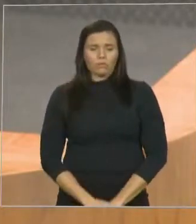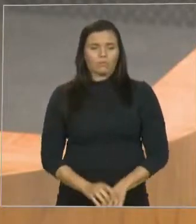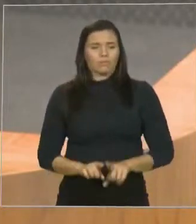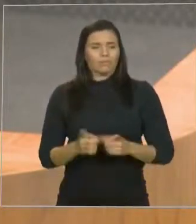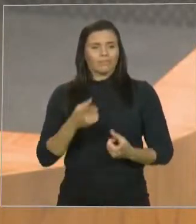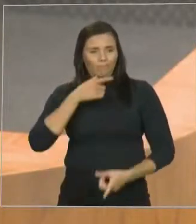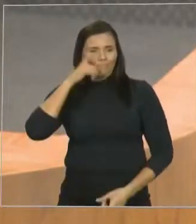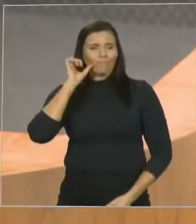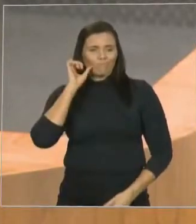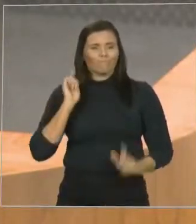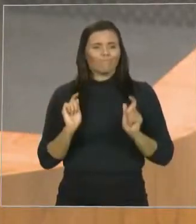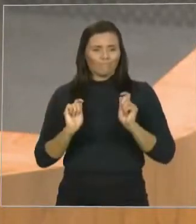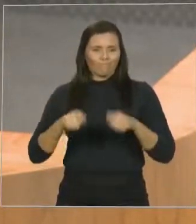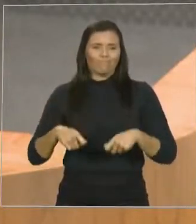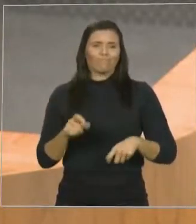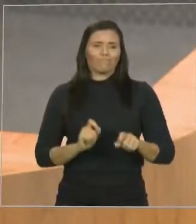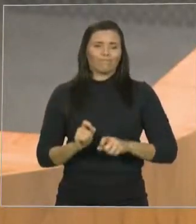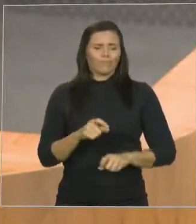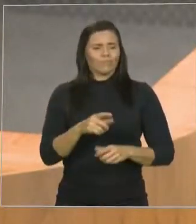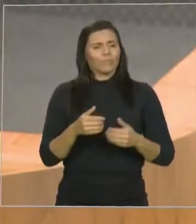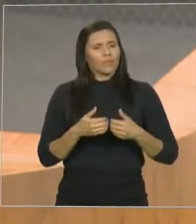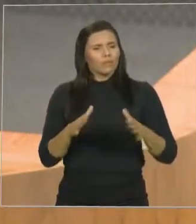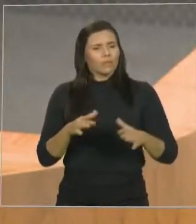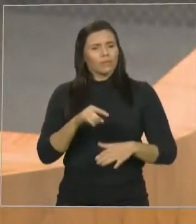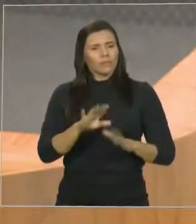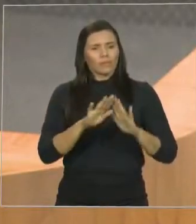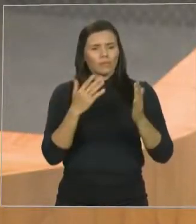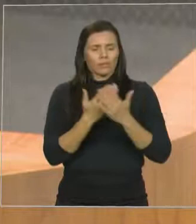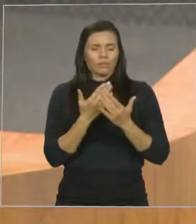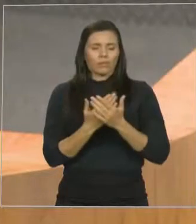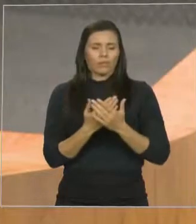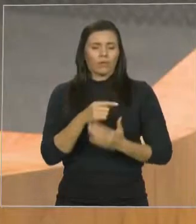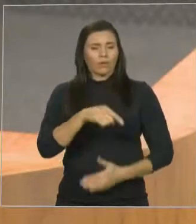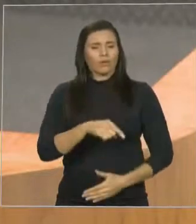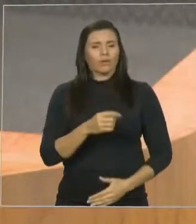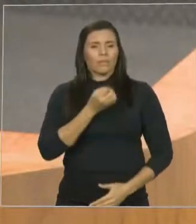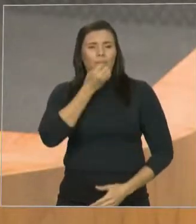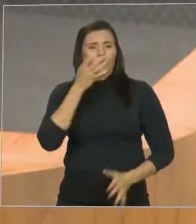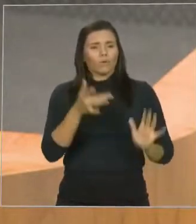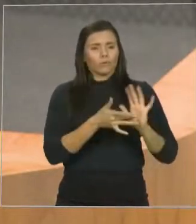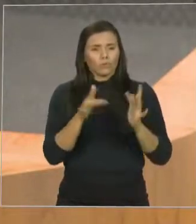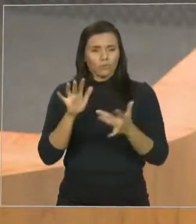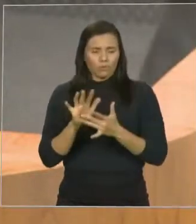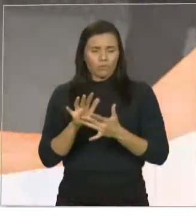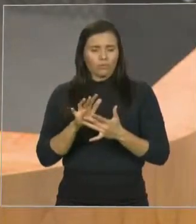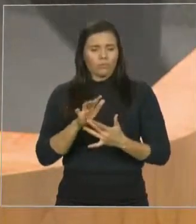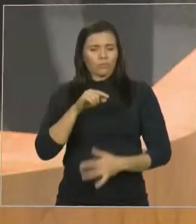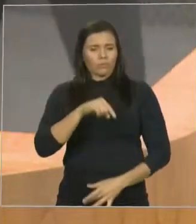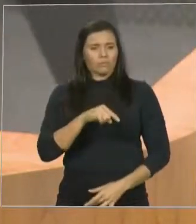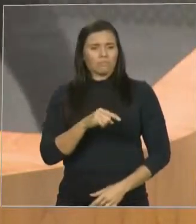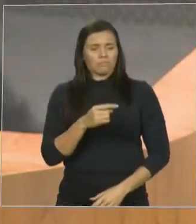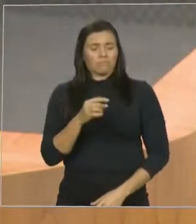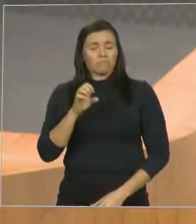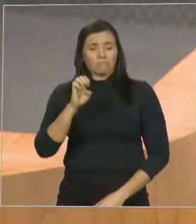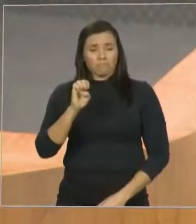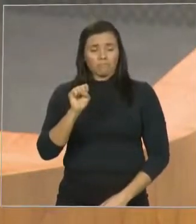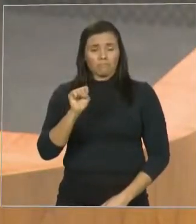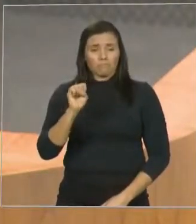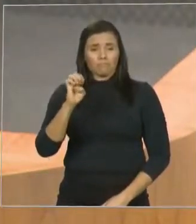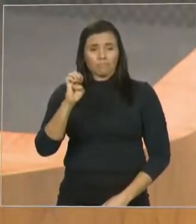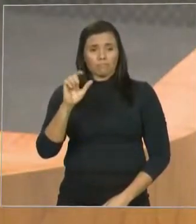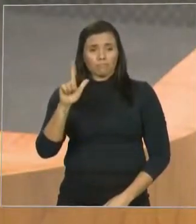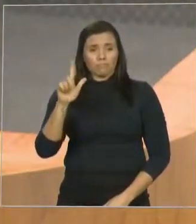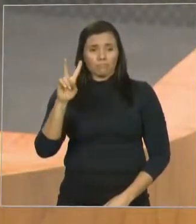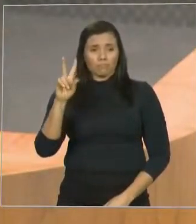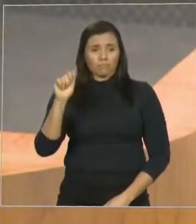escola no assentamento do INCRA, em Bom Jesus da Selva, uma grande iniciativa do governador